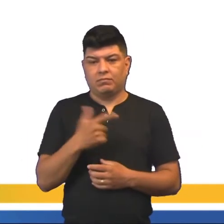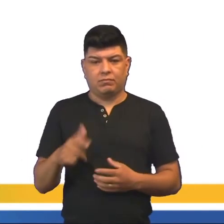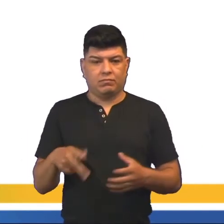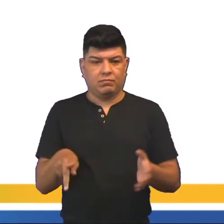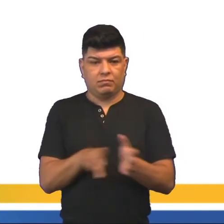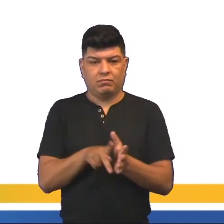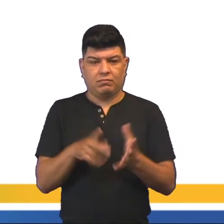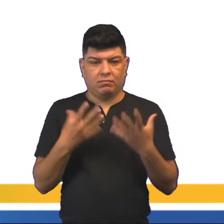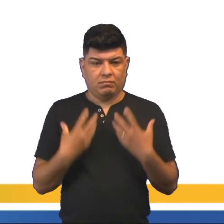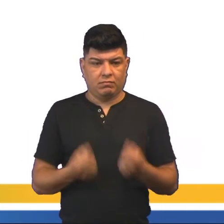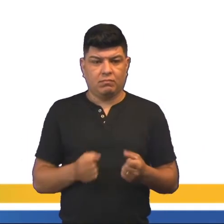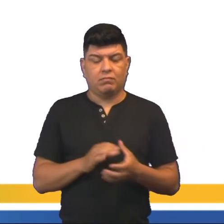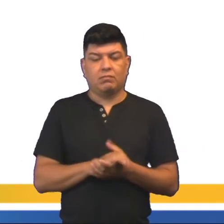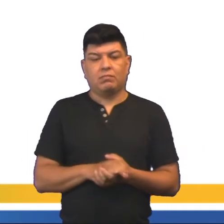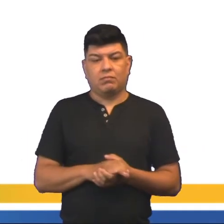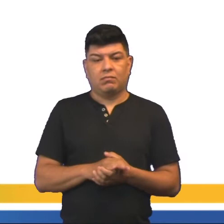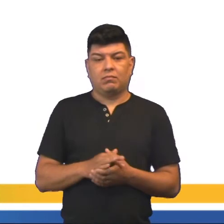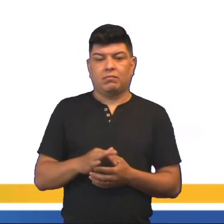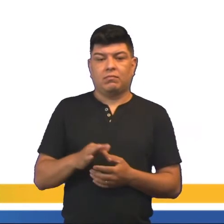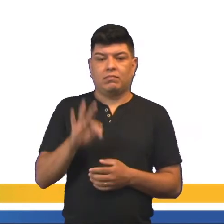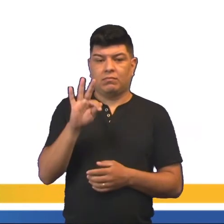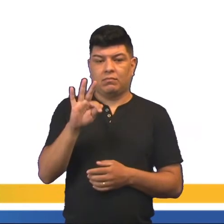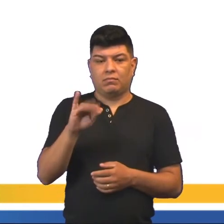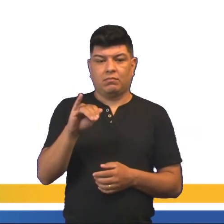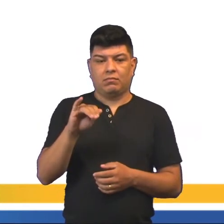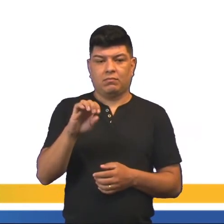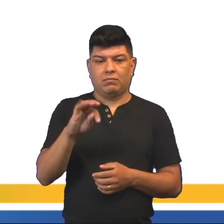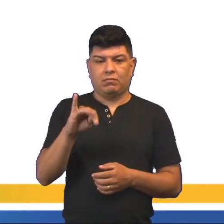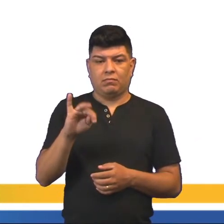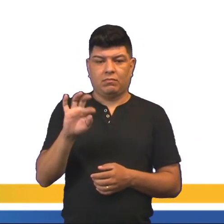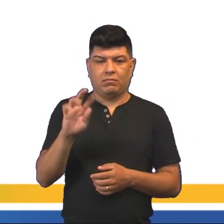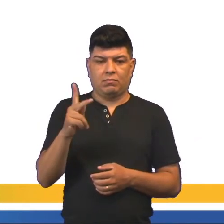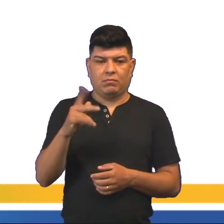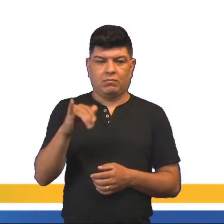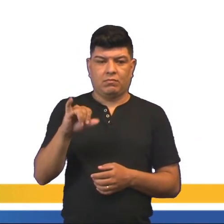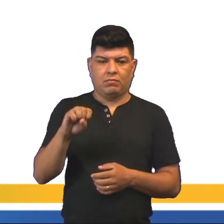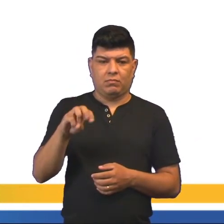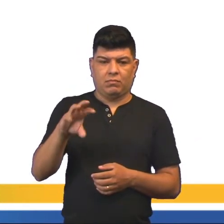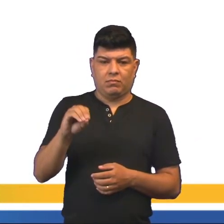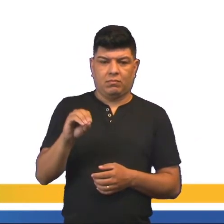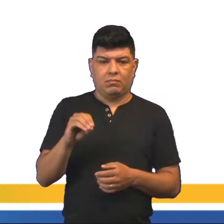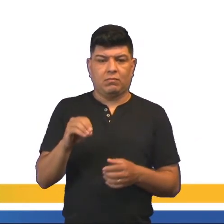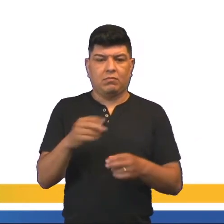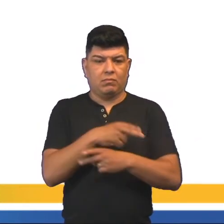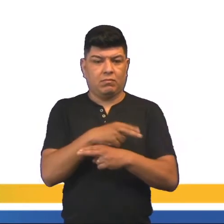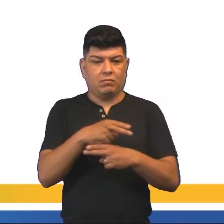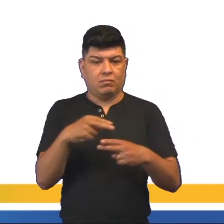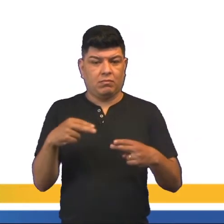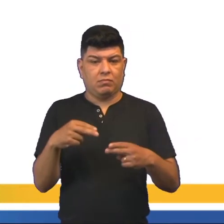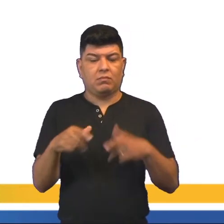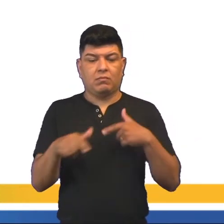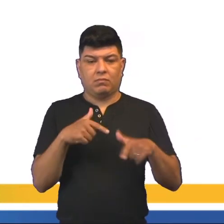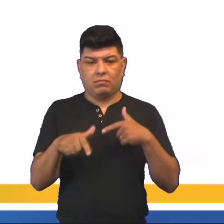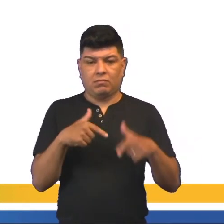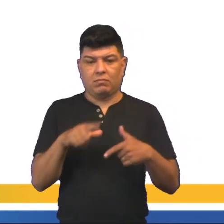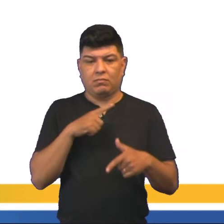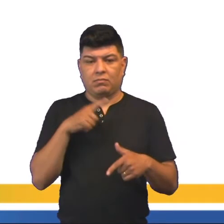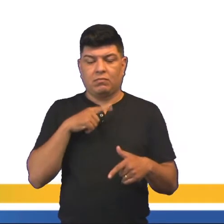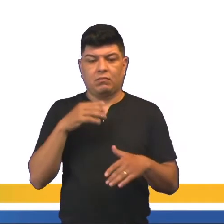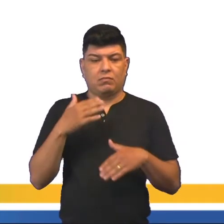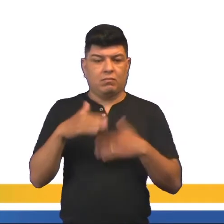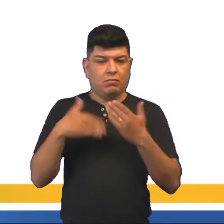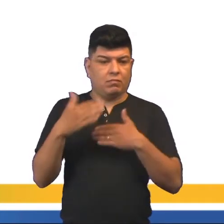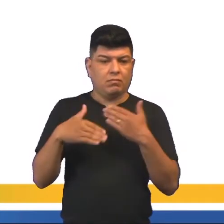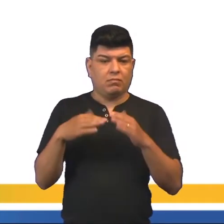posse do que ele produz. O feitismo da mercadoria e a retificação do trabalhador, de acordo com Marx, ainda o